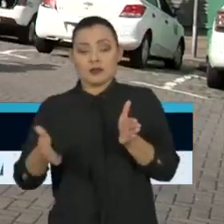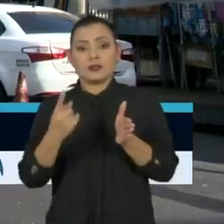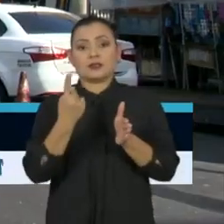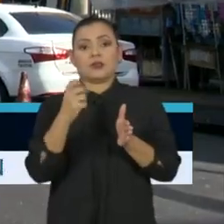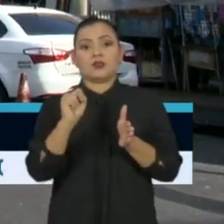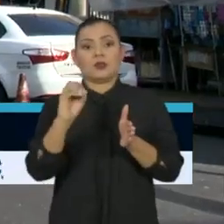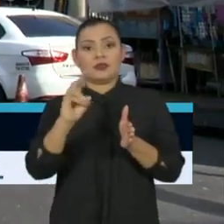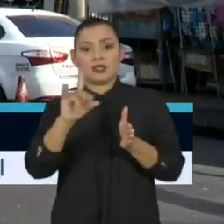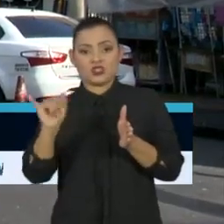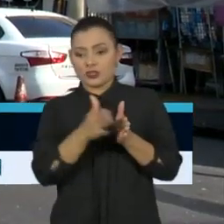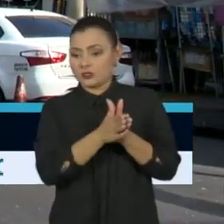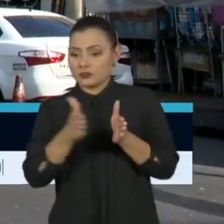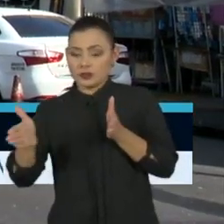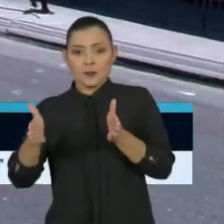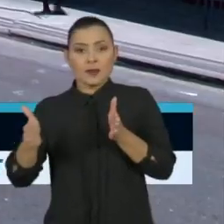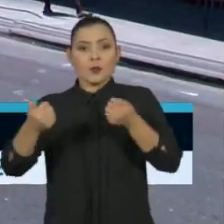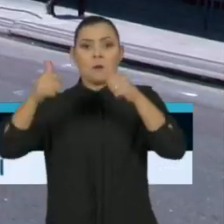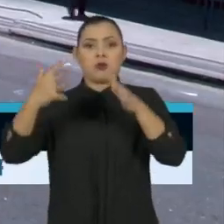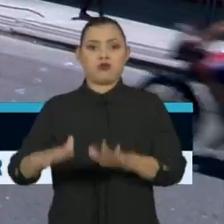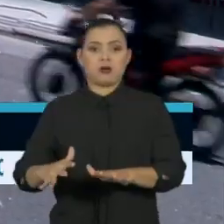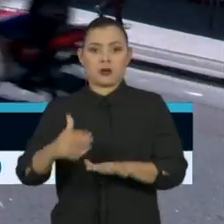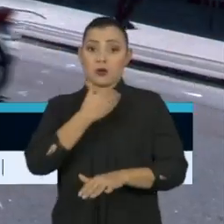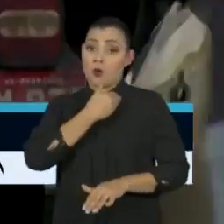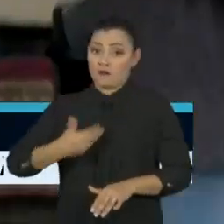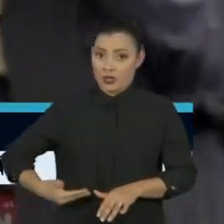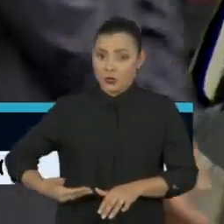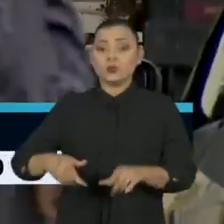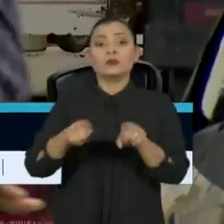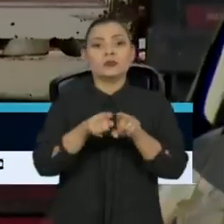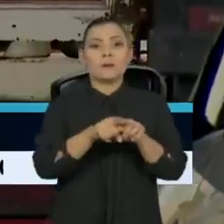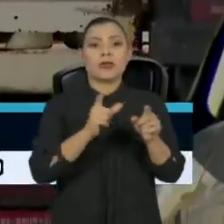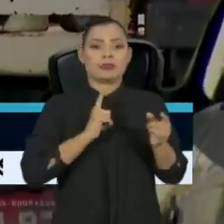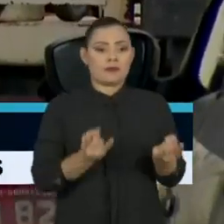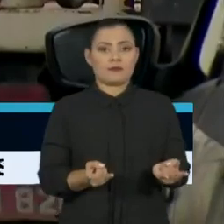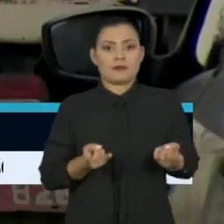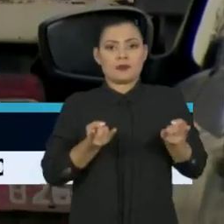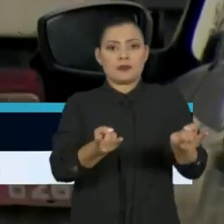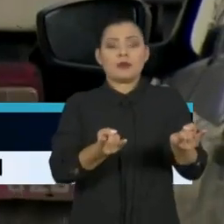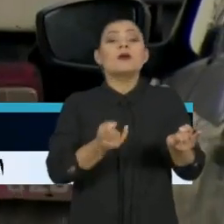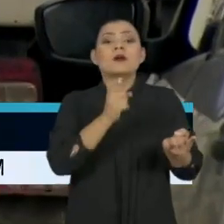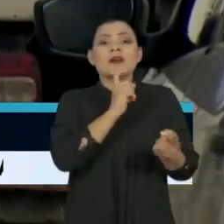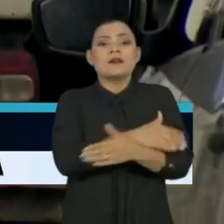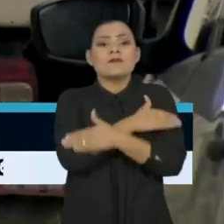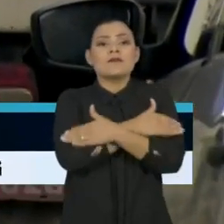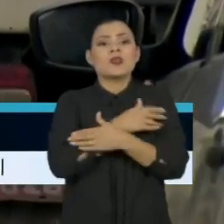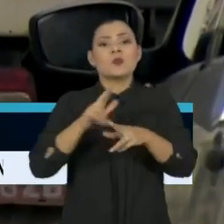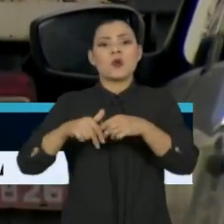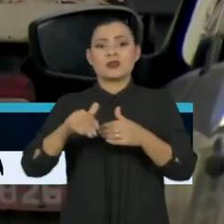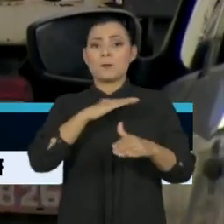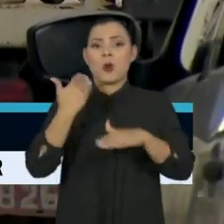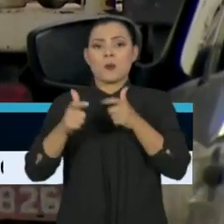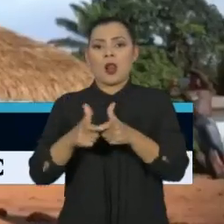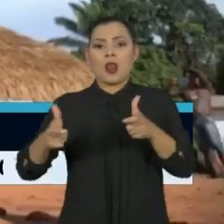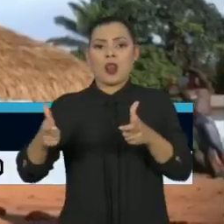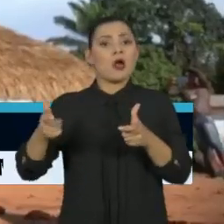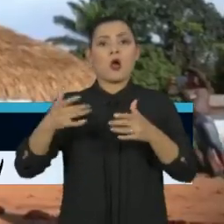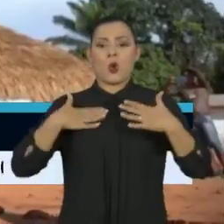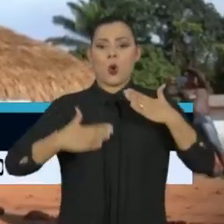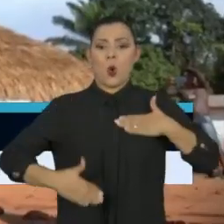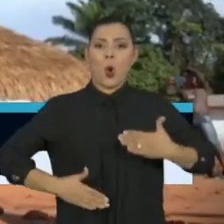o estado de calamidade pública e instalou novos contêineres frigoríficos em hospitais por causa do aumento de mortes.